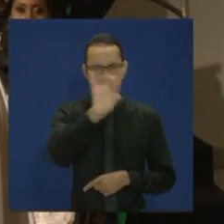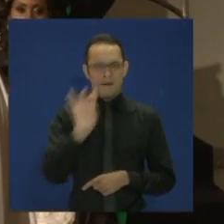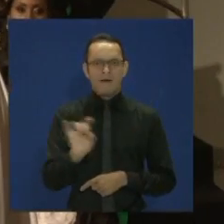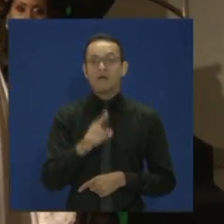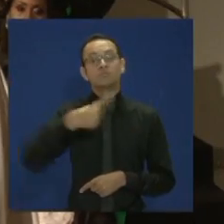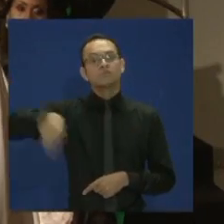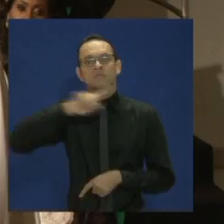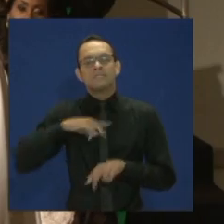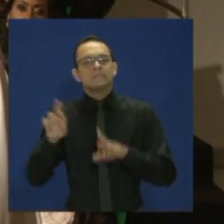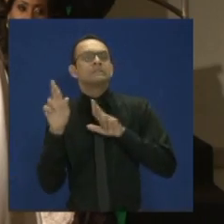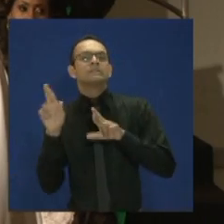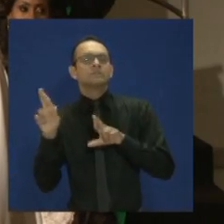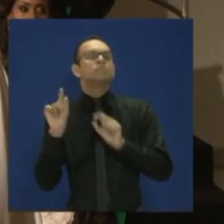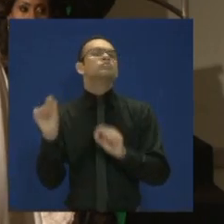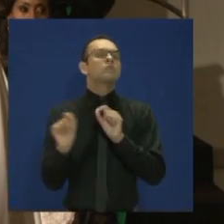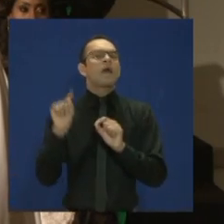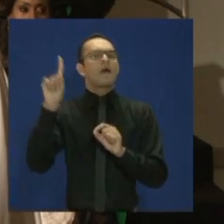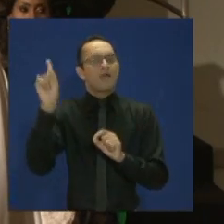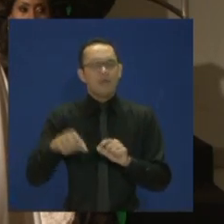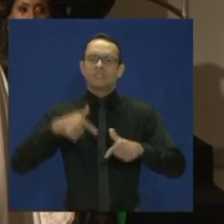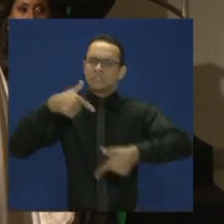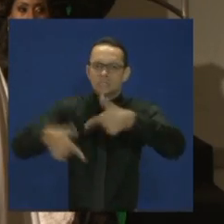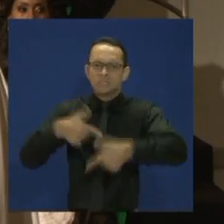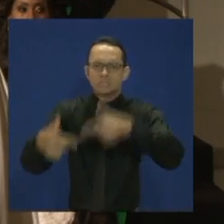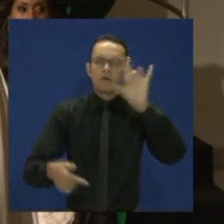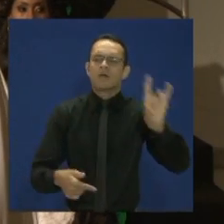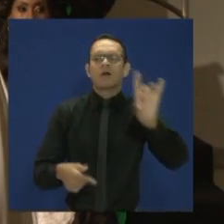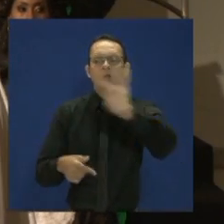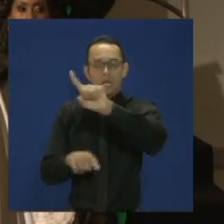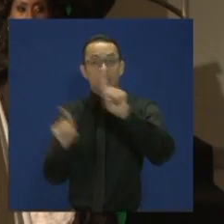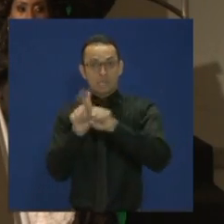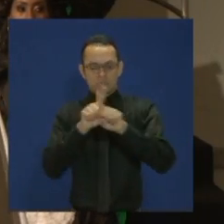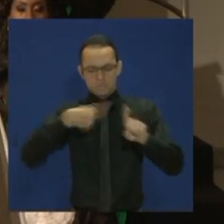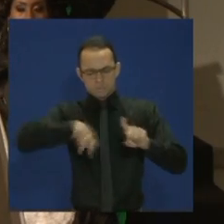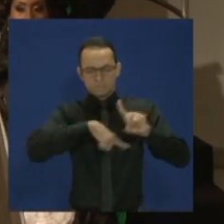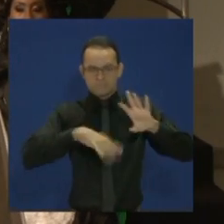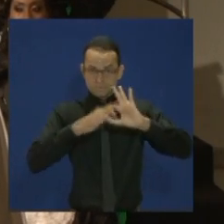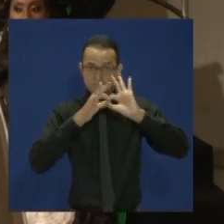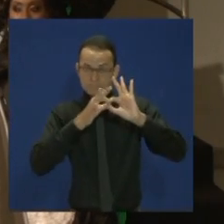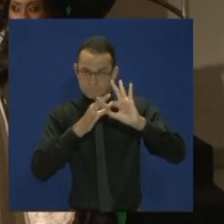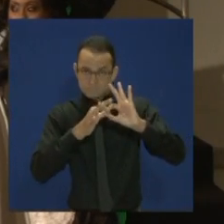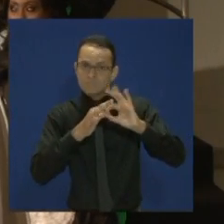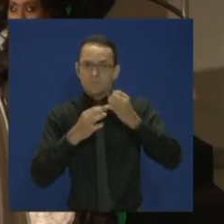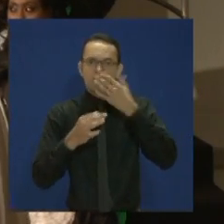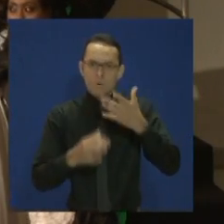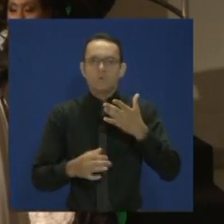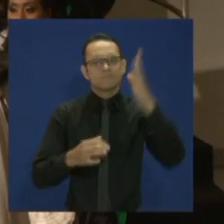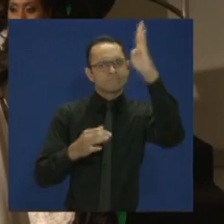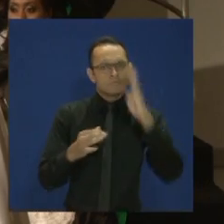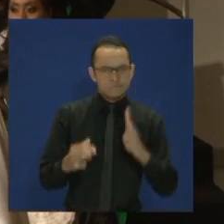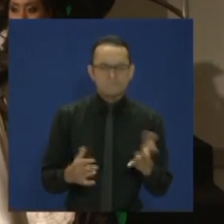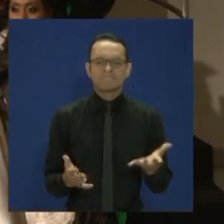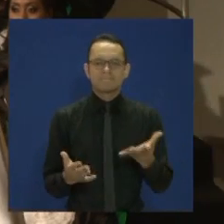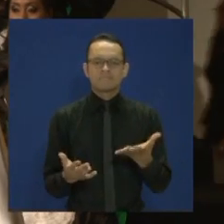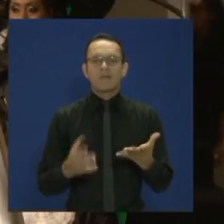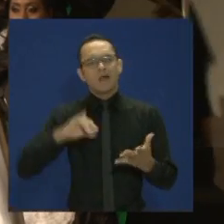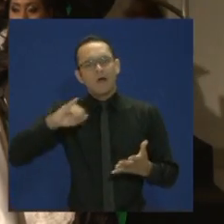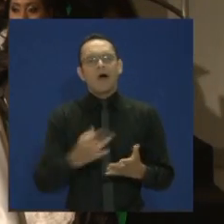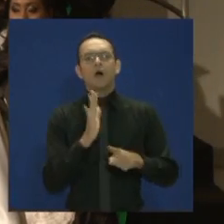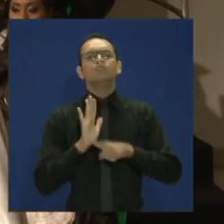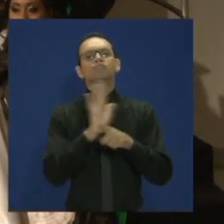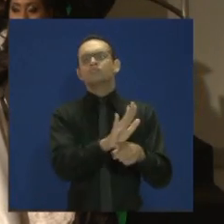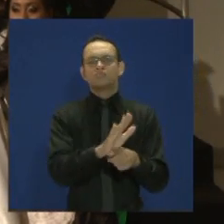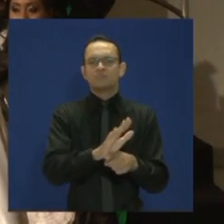expectativa é que, por meio do trabalho de cada um e de todos nós, cidadãos brasileiros, possamos construir um